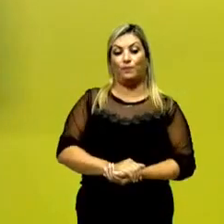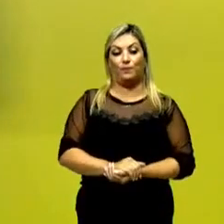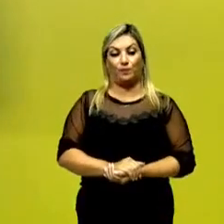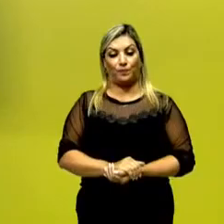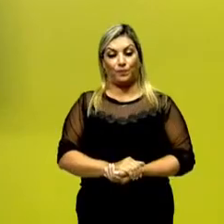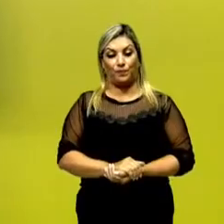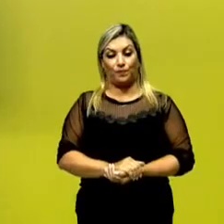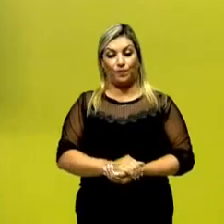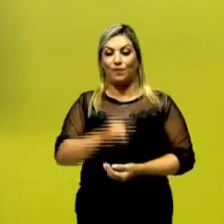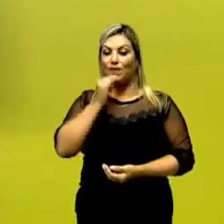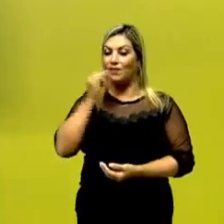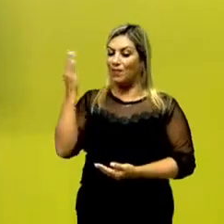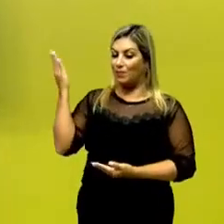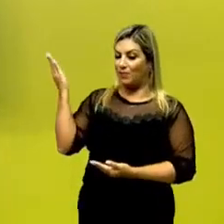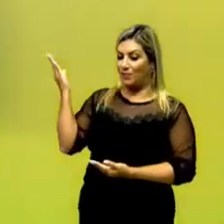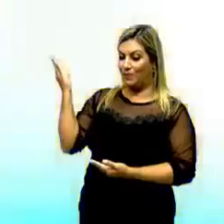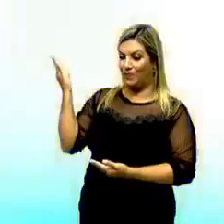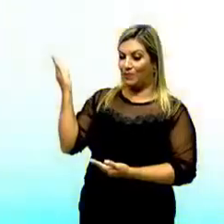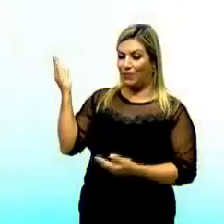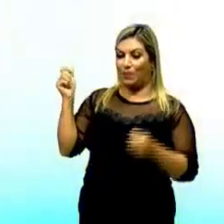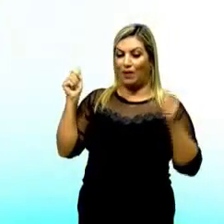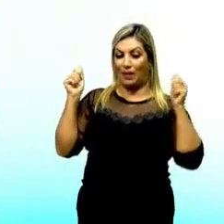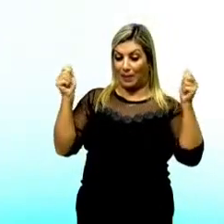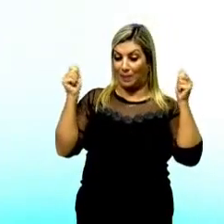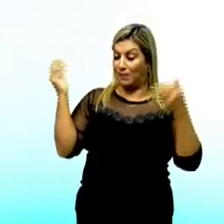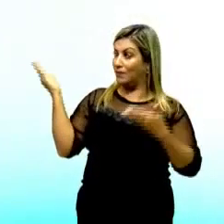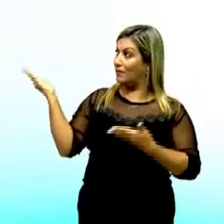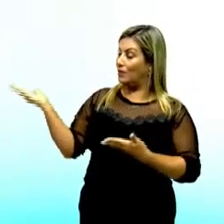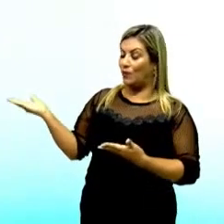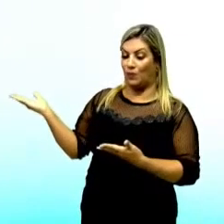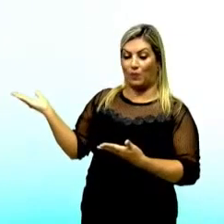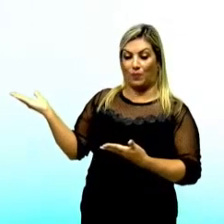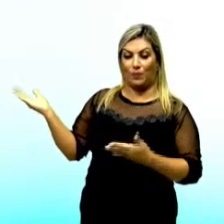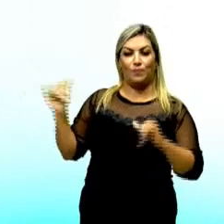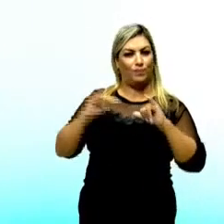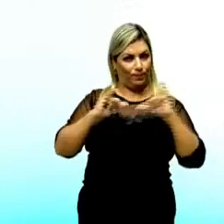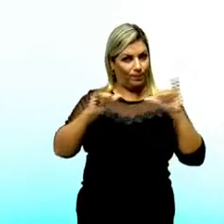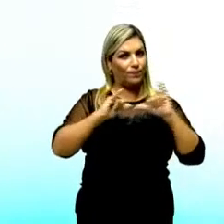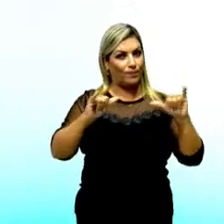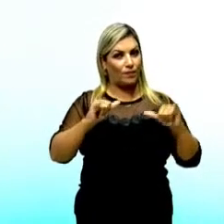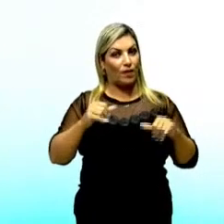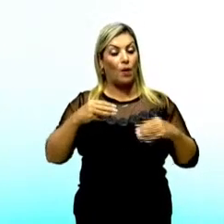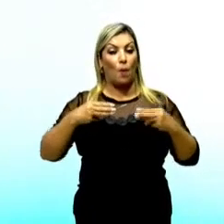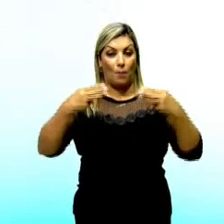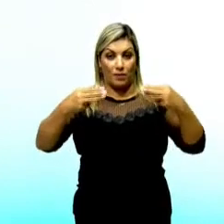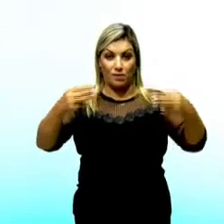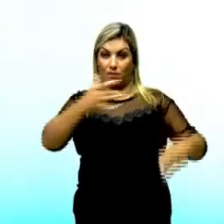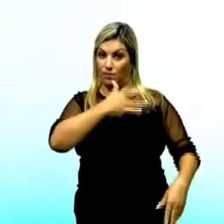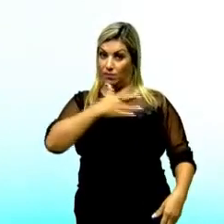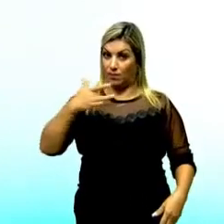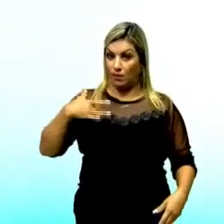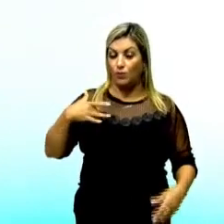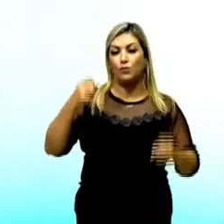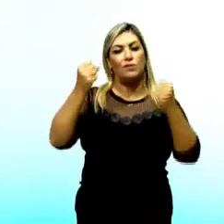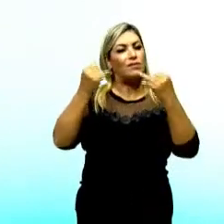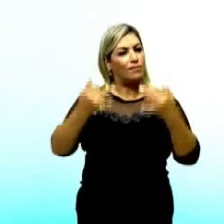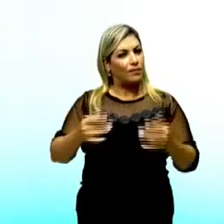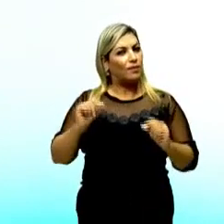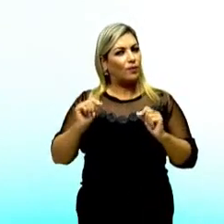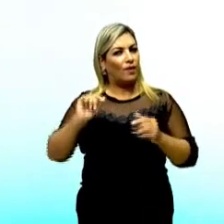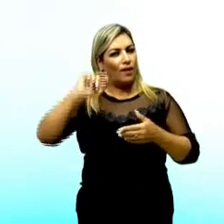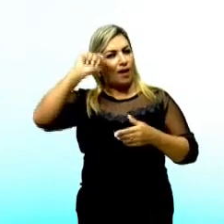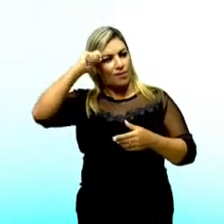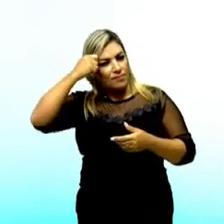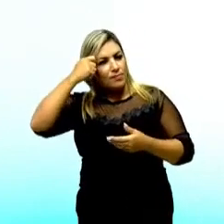trouxe aqui para vocês um exemplo de uma campanha publicitária. Então, aqui, olha, o Ministério da Saúde falando justamente sobre